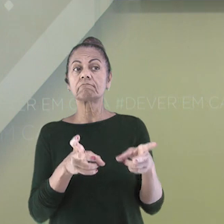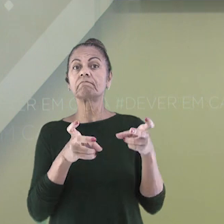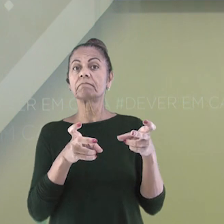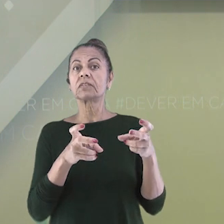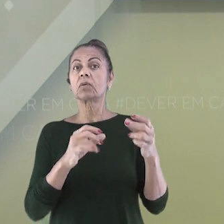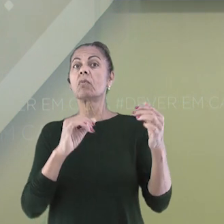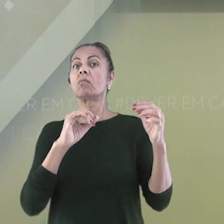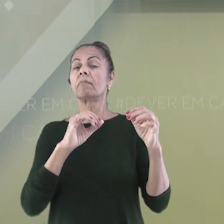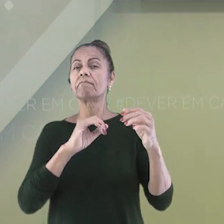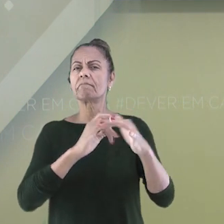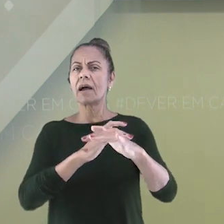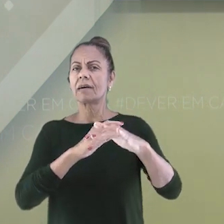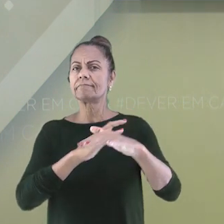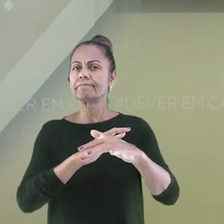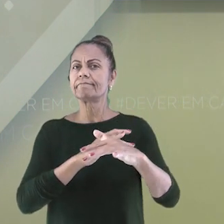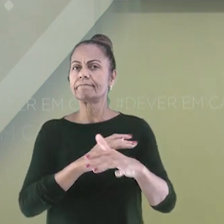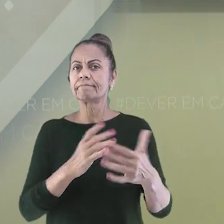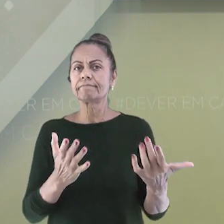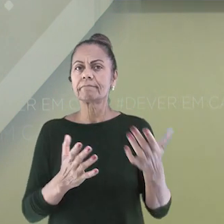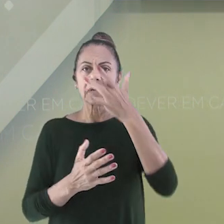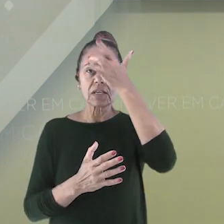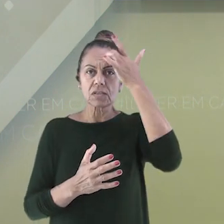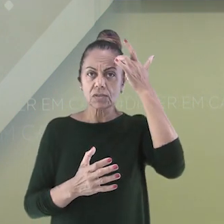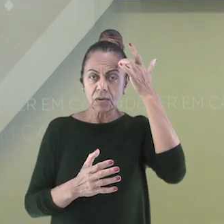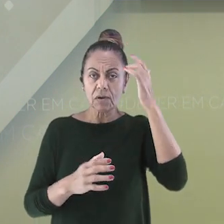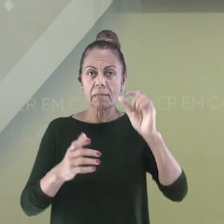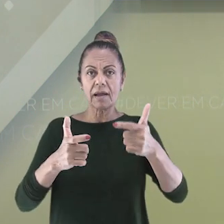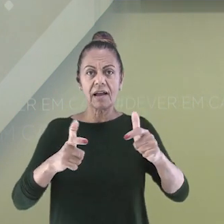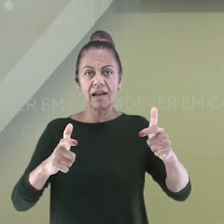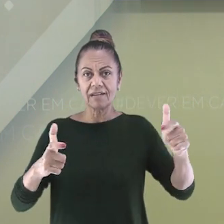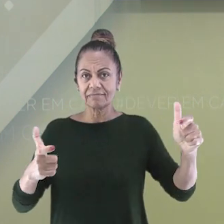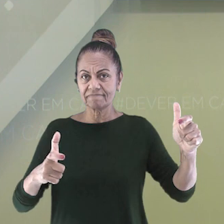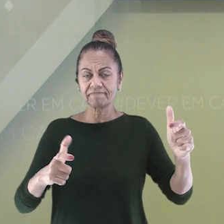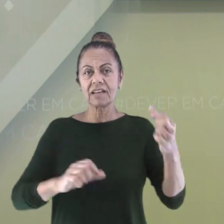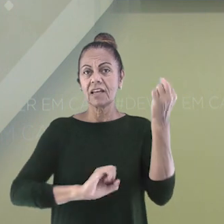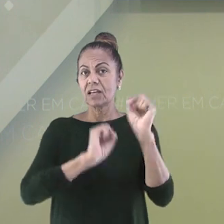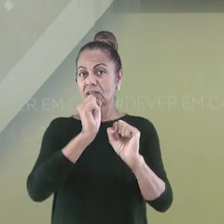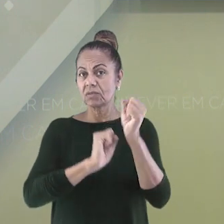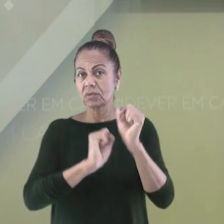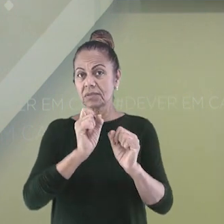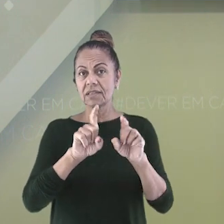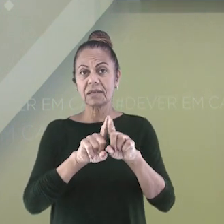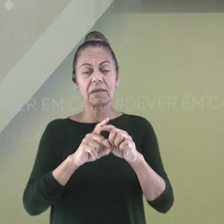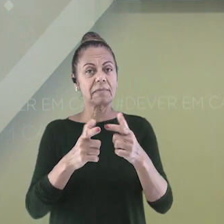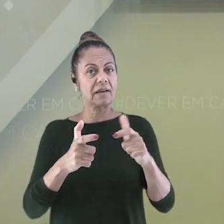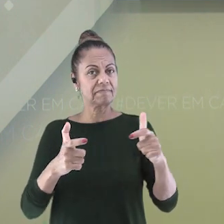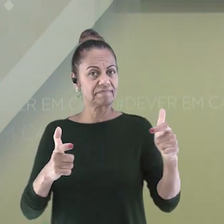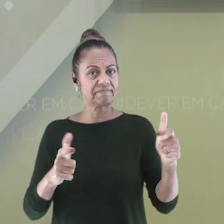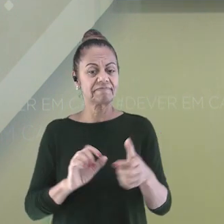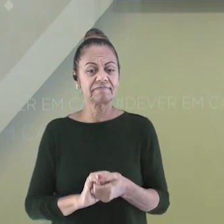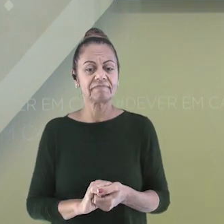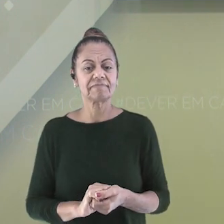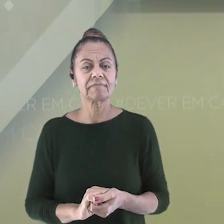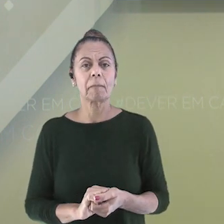Isso muito tem a ver com o crescimento industrial na região. Vamos ver aqui no mapa. Os